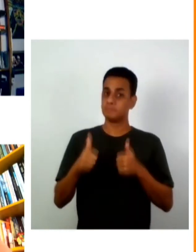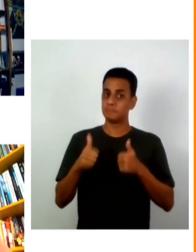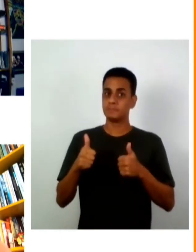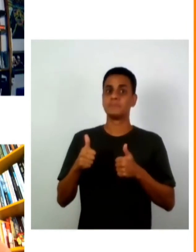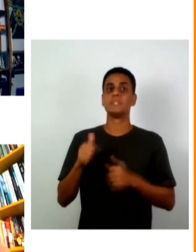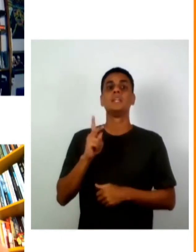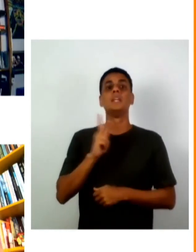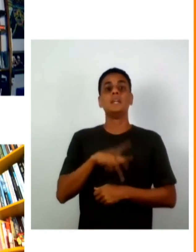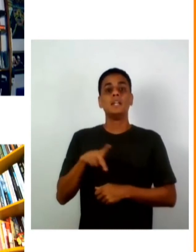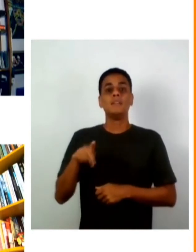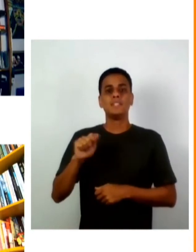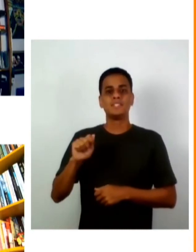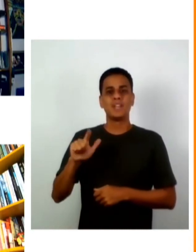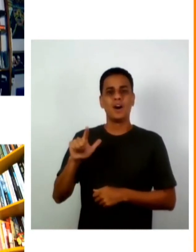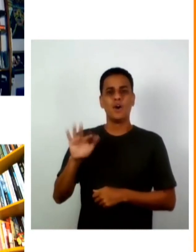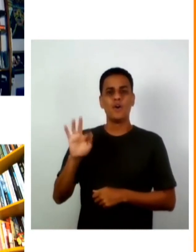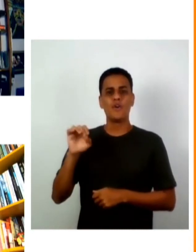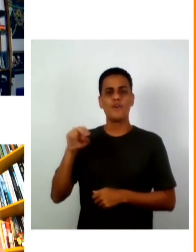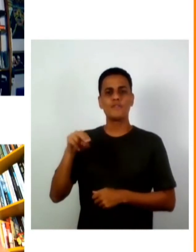fazer alguma pergunta